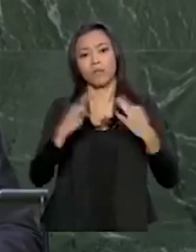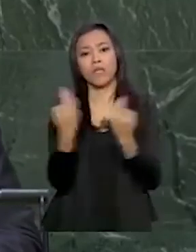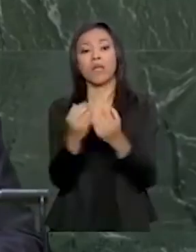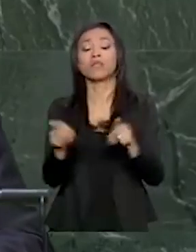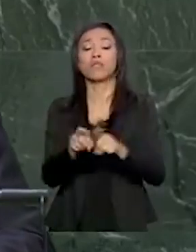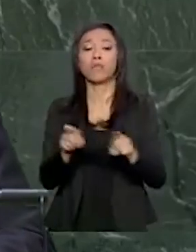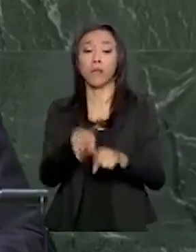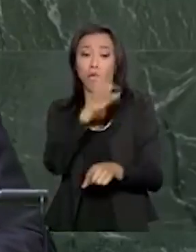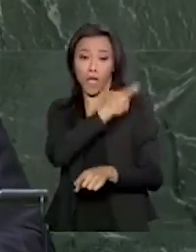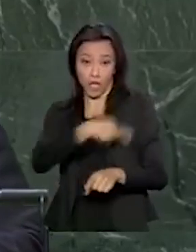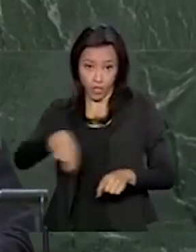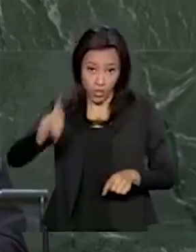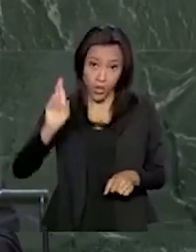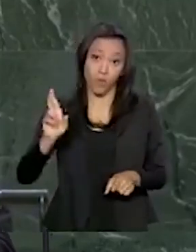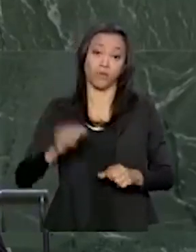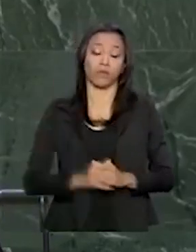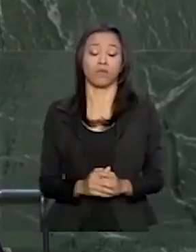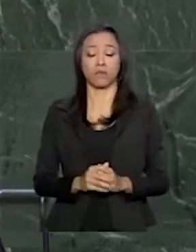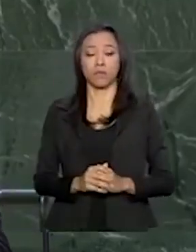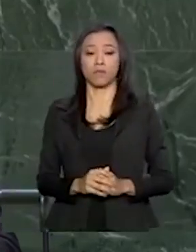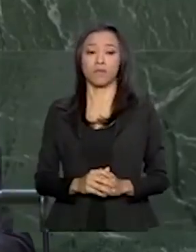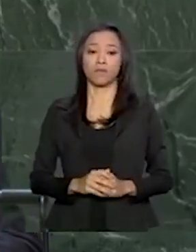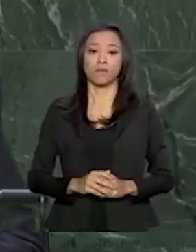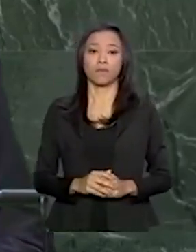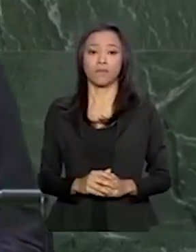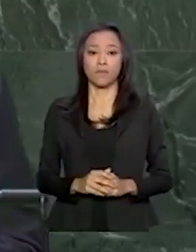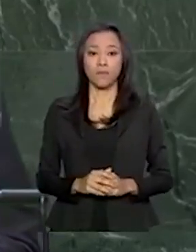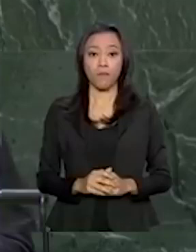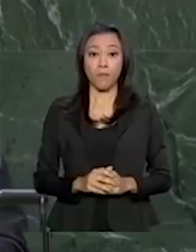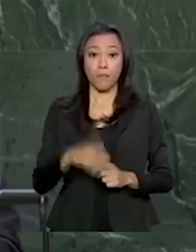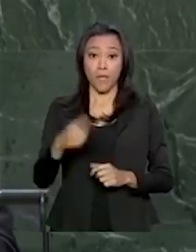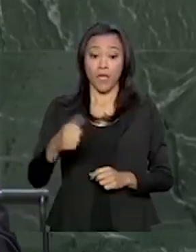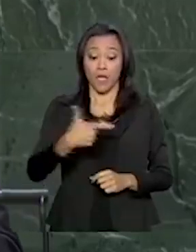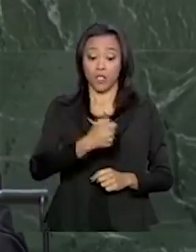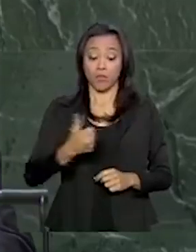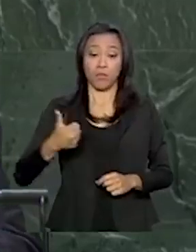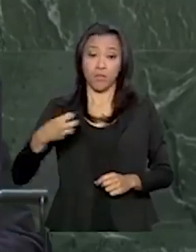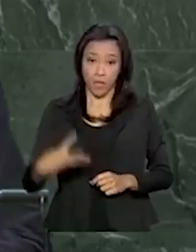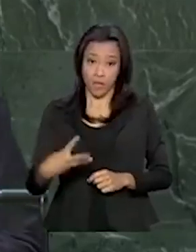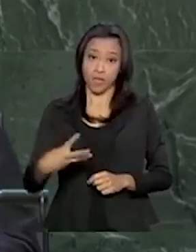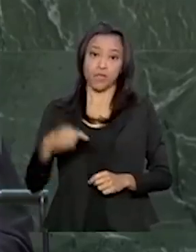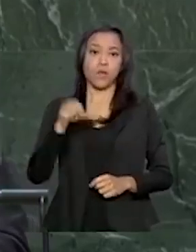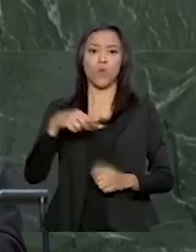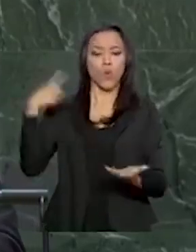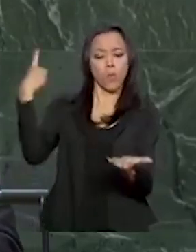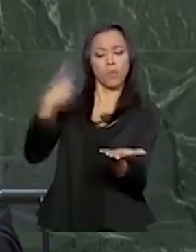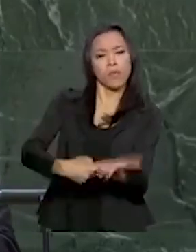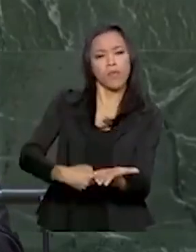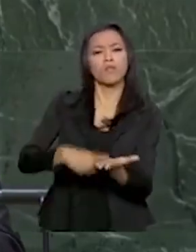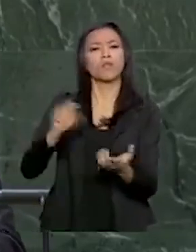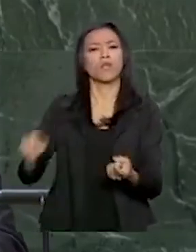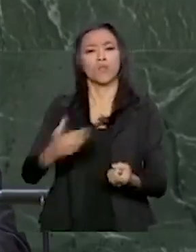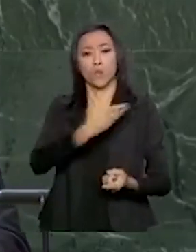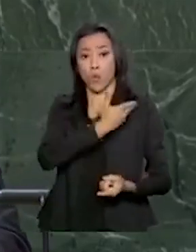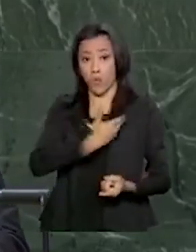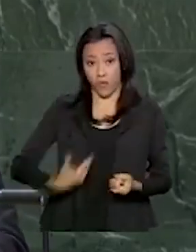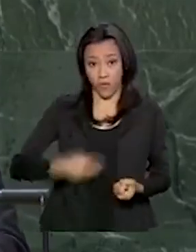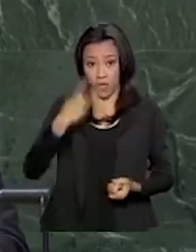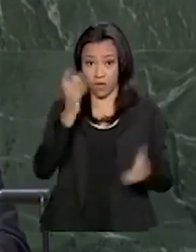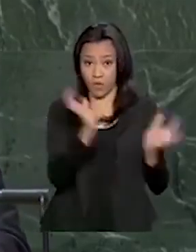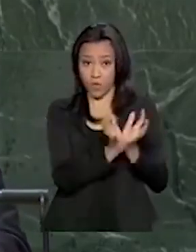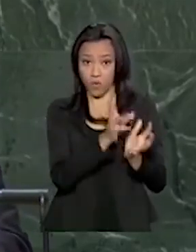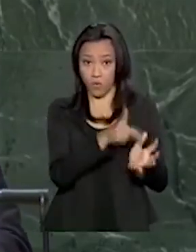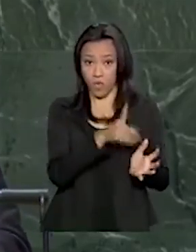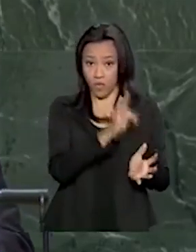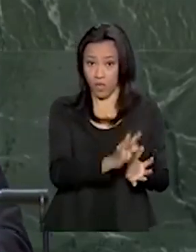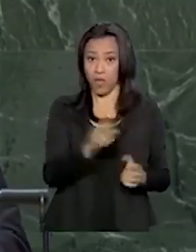formam nossas tradições. Em 2013, um acordo entre o governo petista e